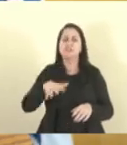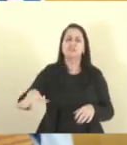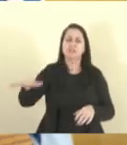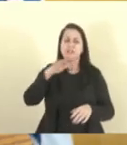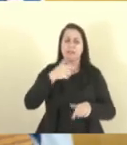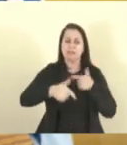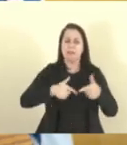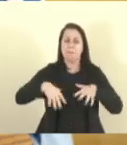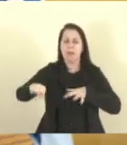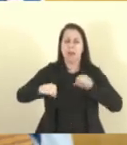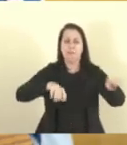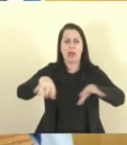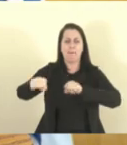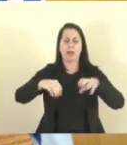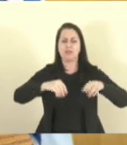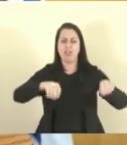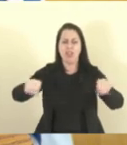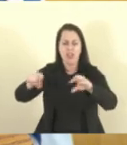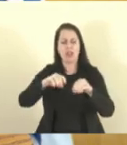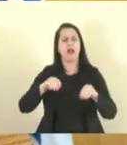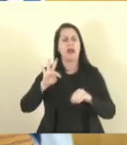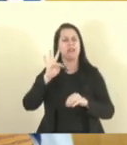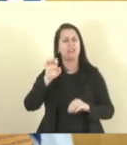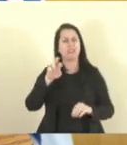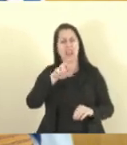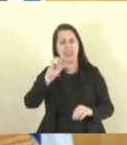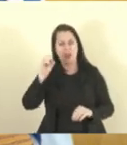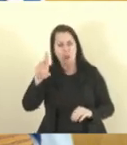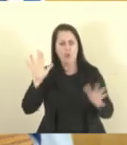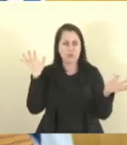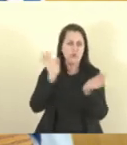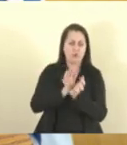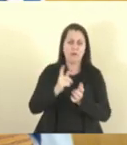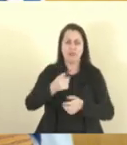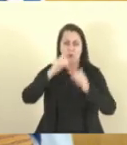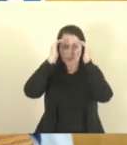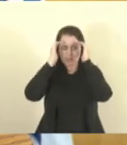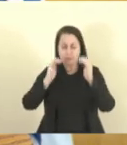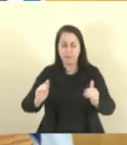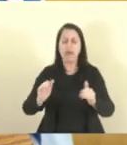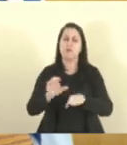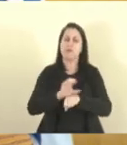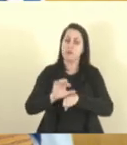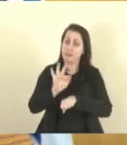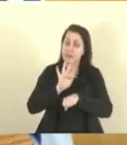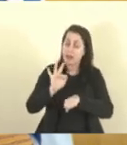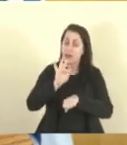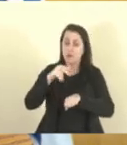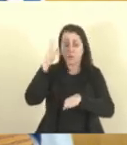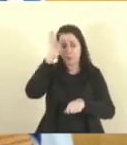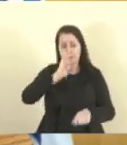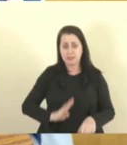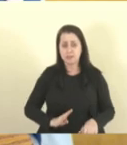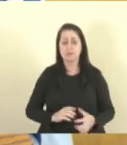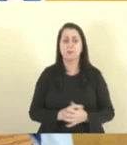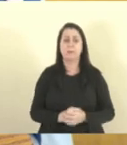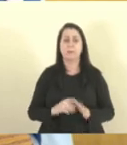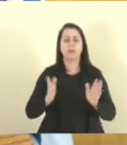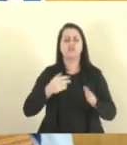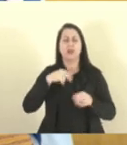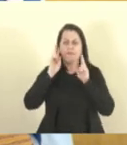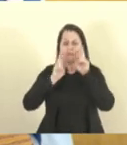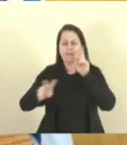invasão de terra e de grupos terroristas que não respeitam o Estado de Direito e a Constituição do nosso do país. Já vi